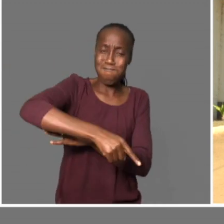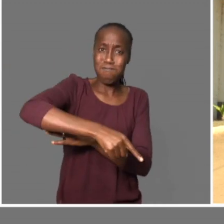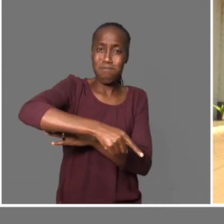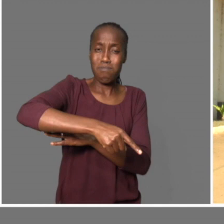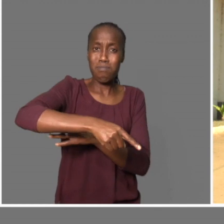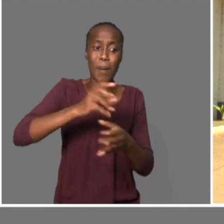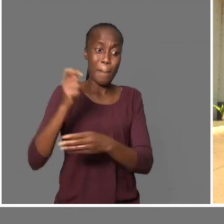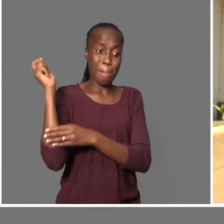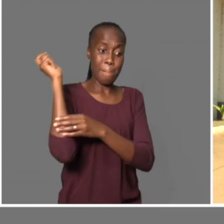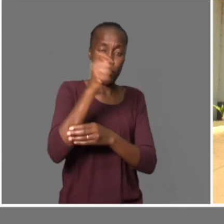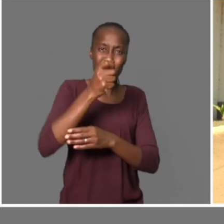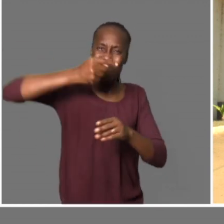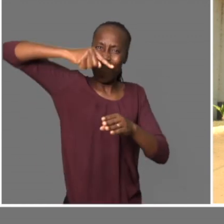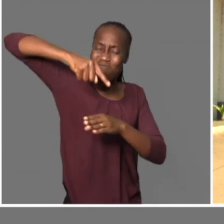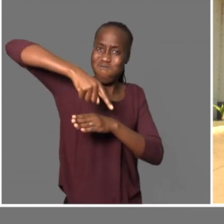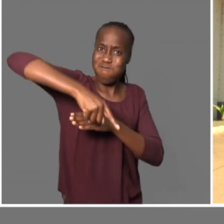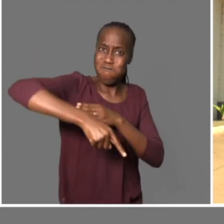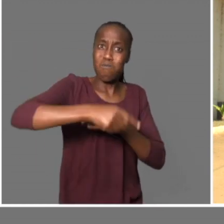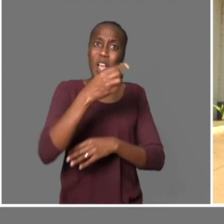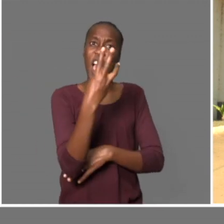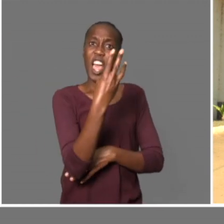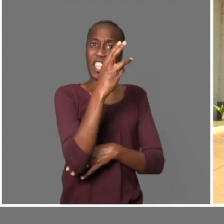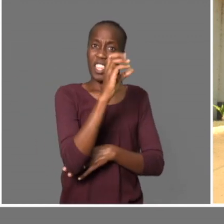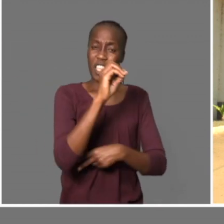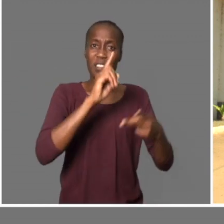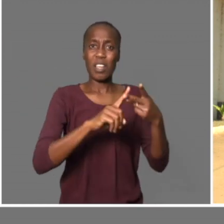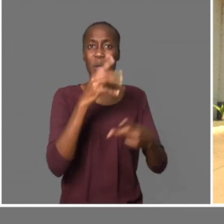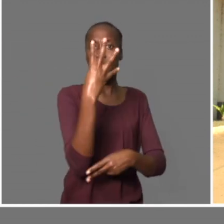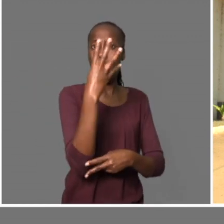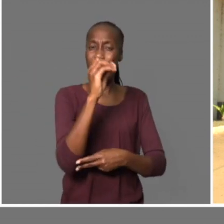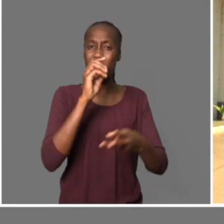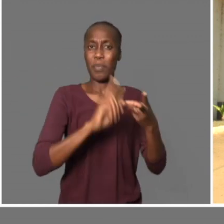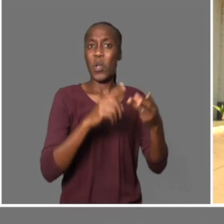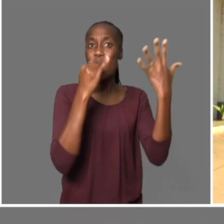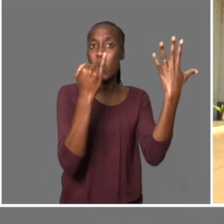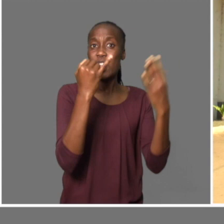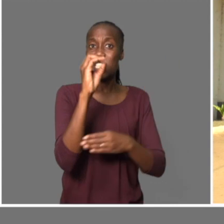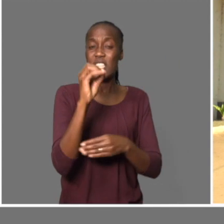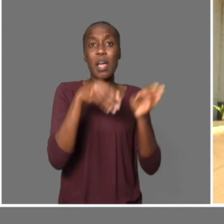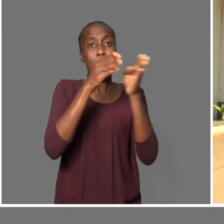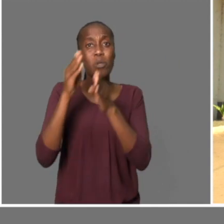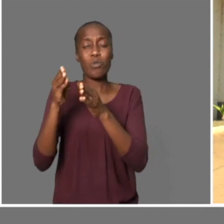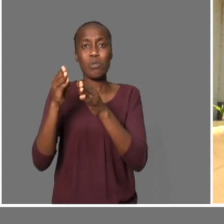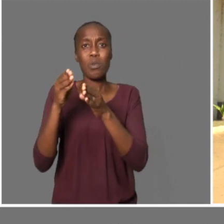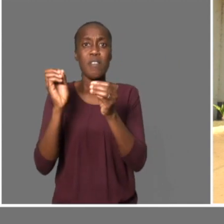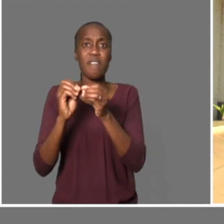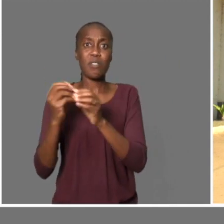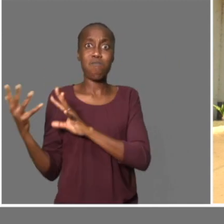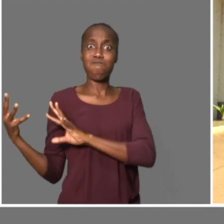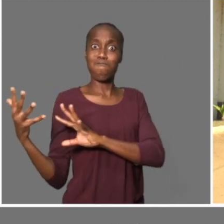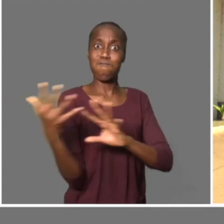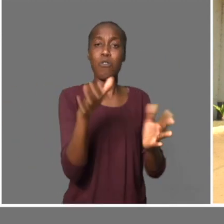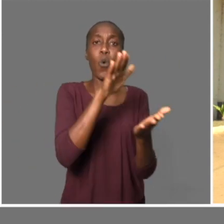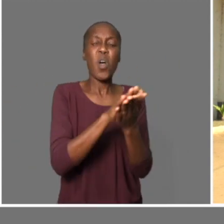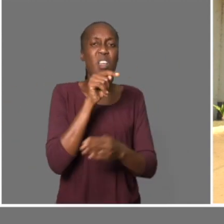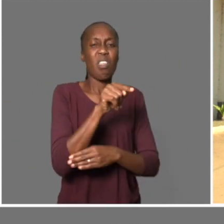a mesma arte de pesca, que é a rede de malhar, então, colocam no fundo. Então, quando colocam essa rede de malhar no fundo,